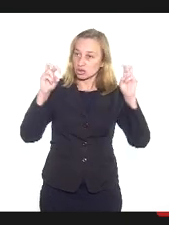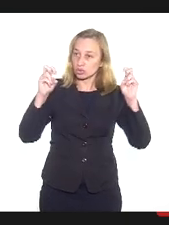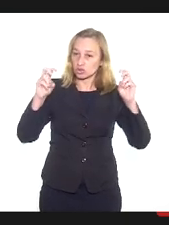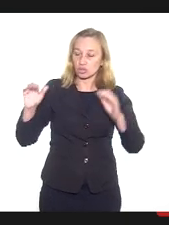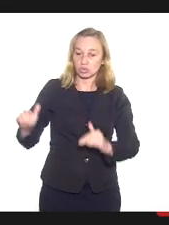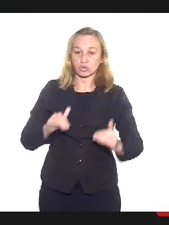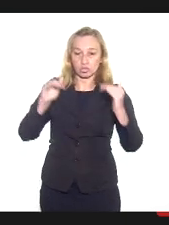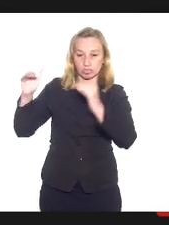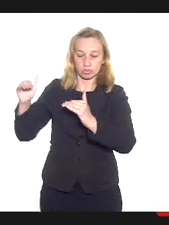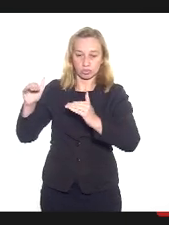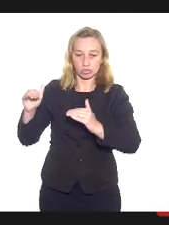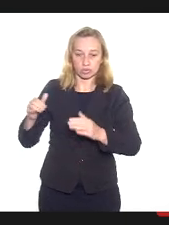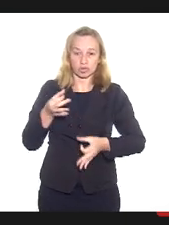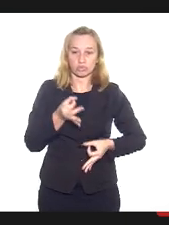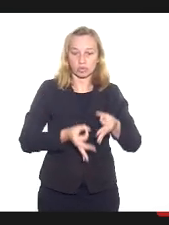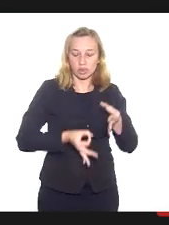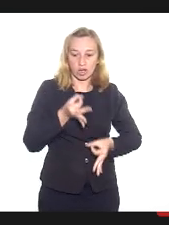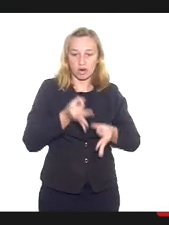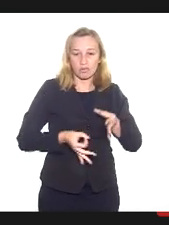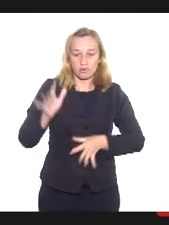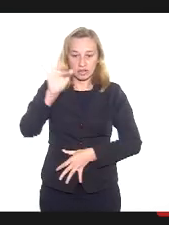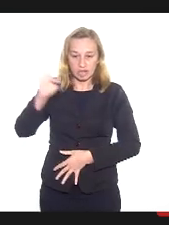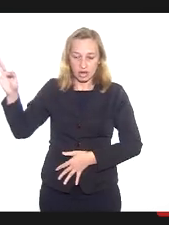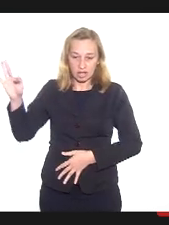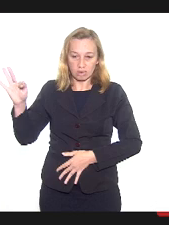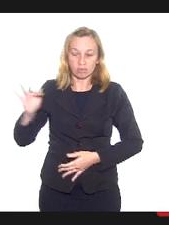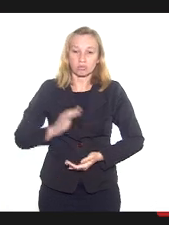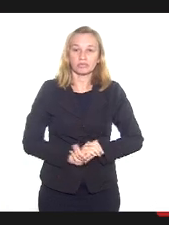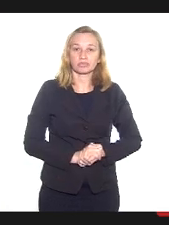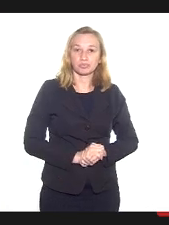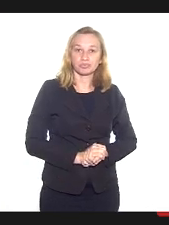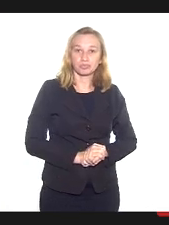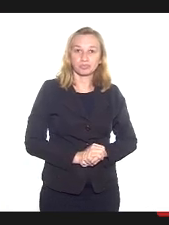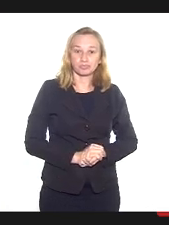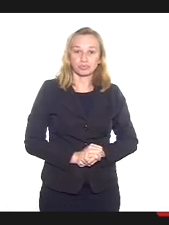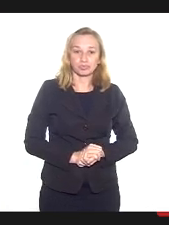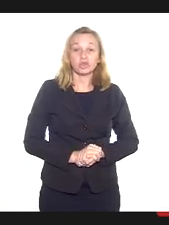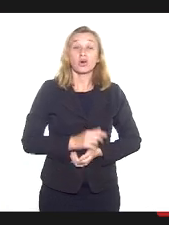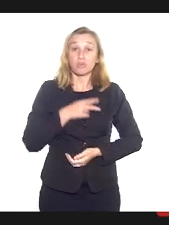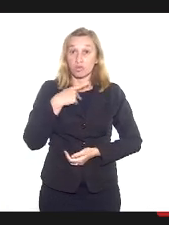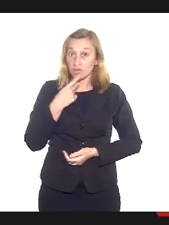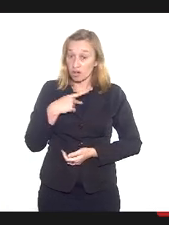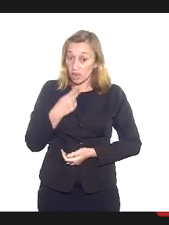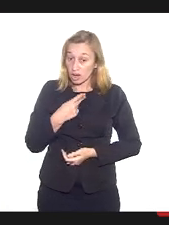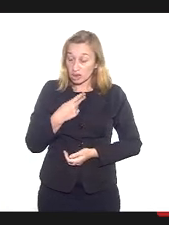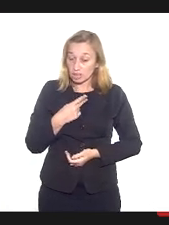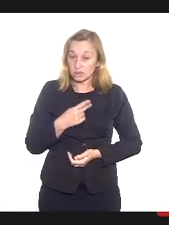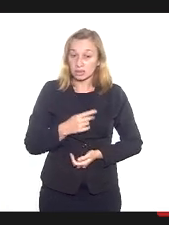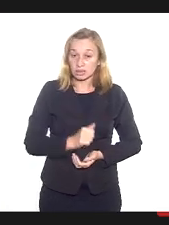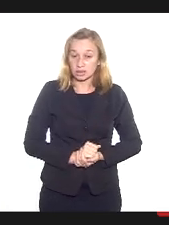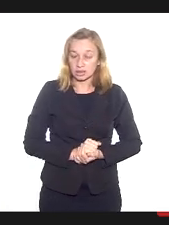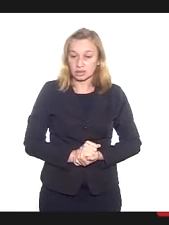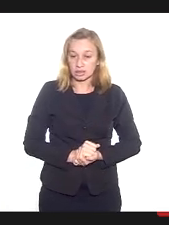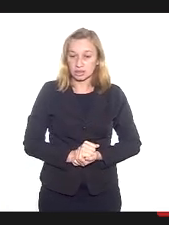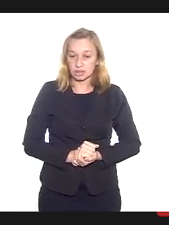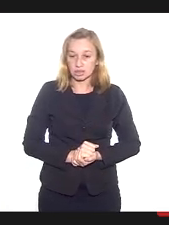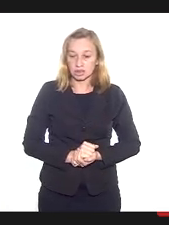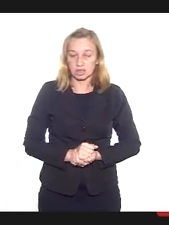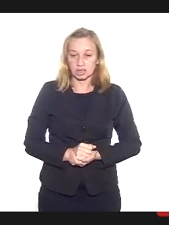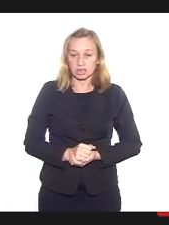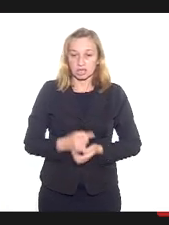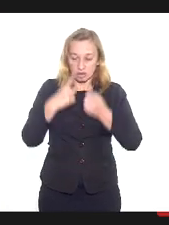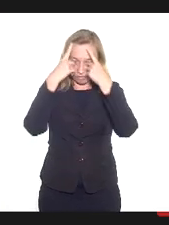Tribunal Federal, o habeas corpus foi negado e foi considerado, ainda que por palavras, crime de intolerância.